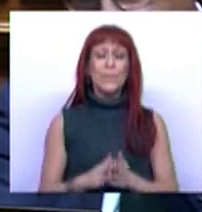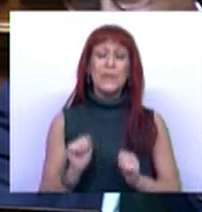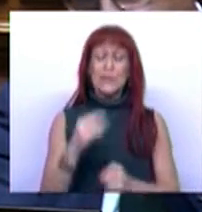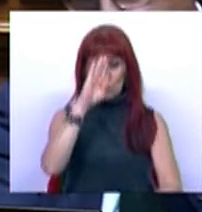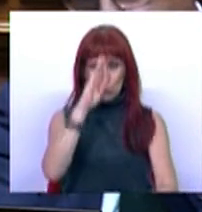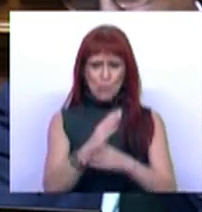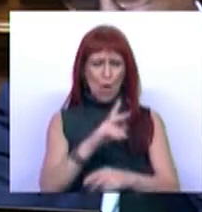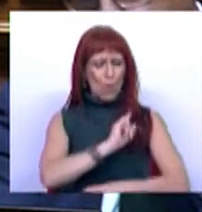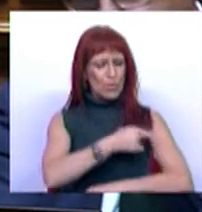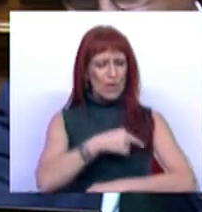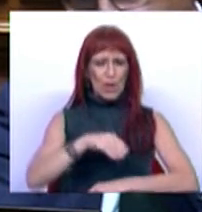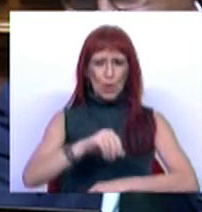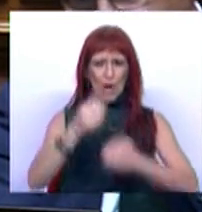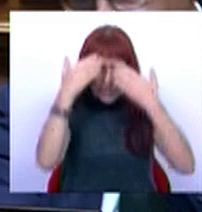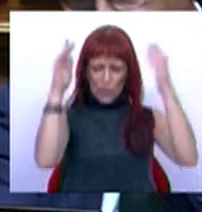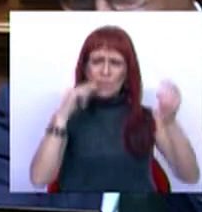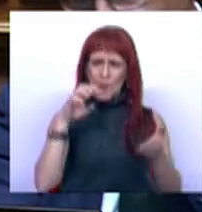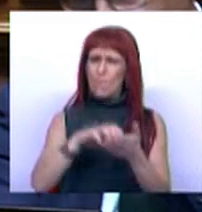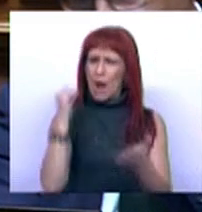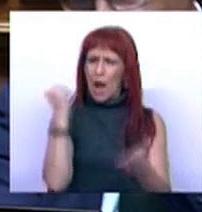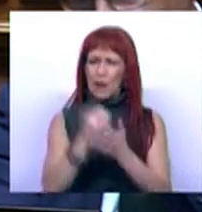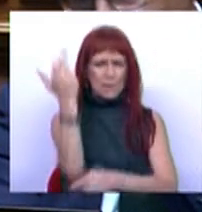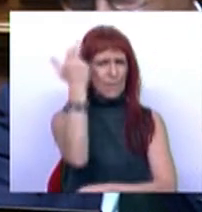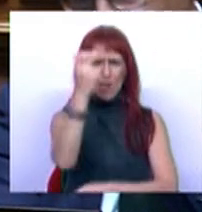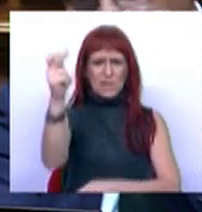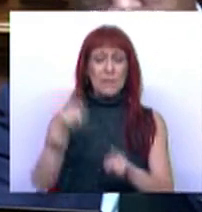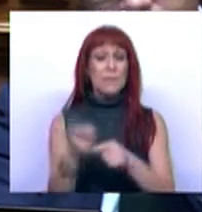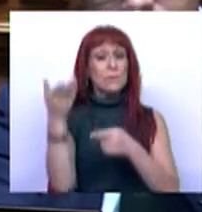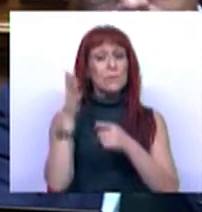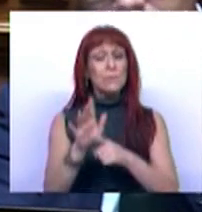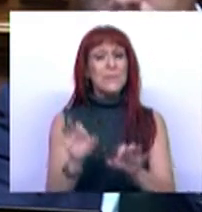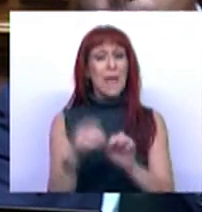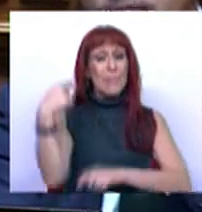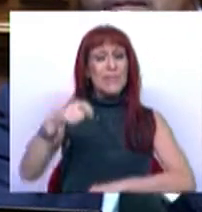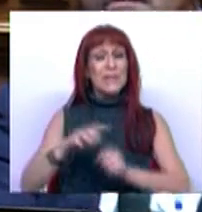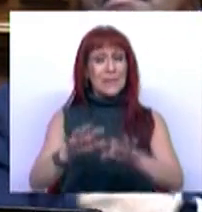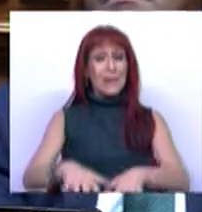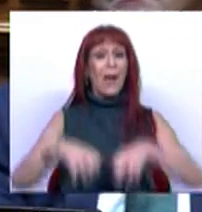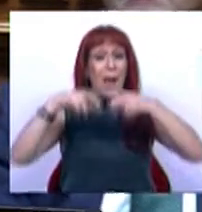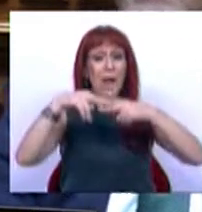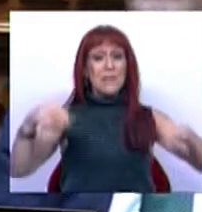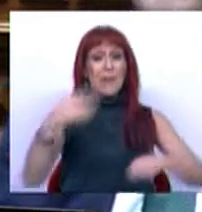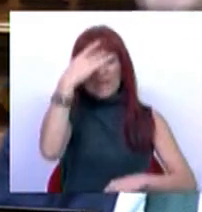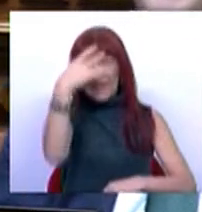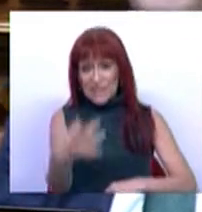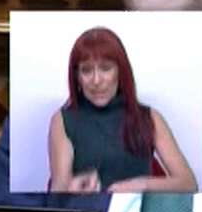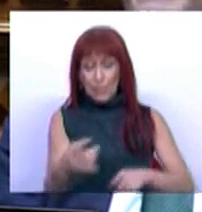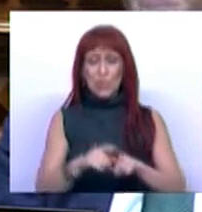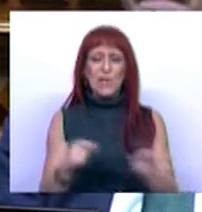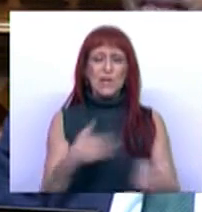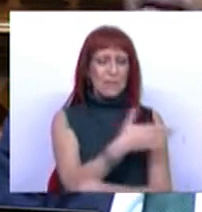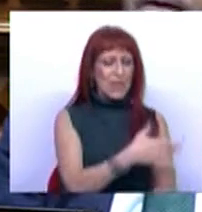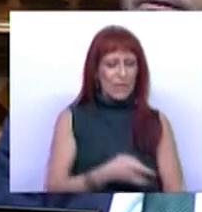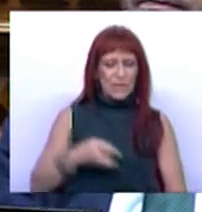sua dedicação ao poder local democrático deixou marcas indeléveis, nomeadamente enquanto Presidente da Assembleia Municipal de Sesimbra, entre